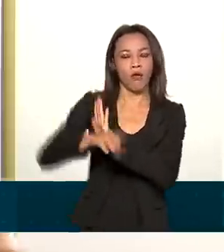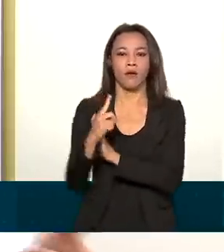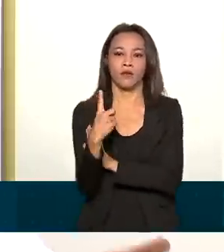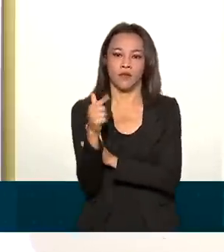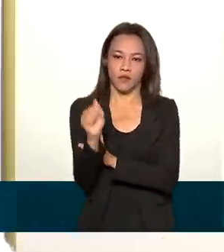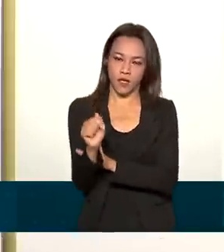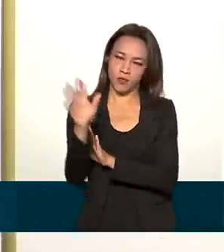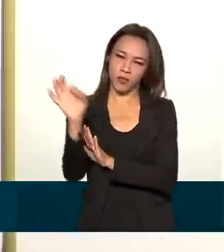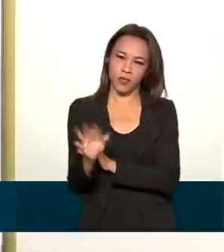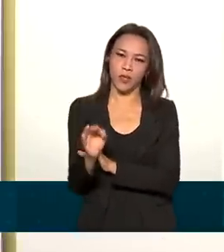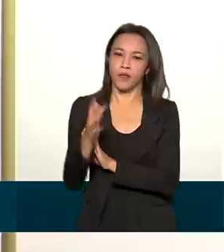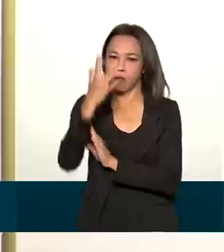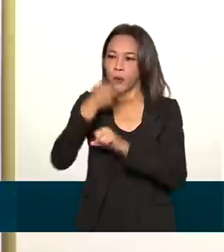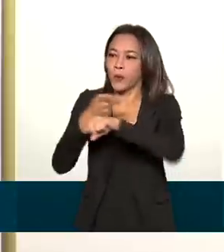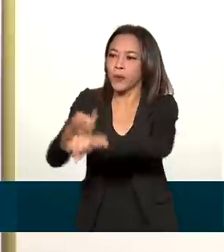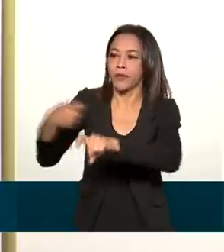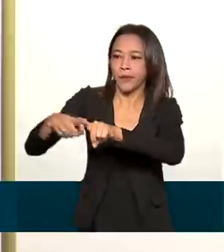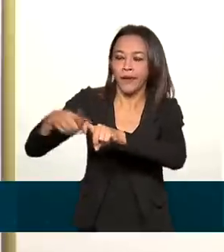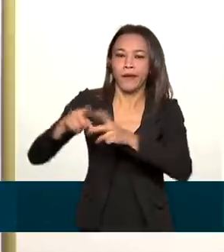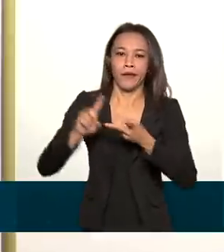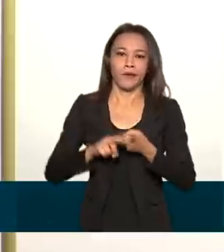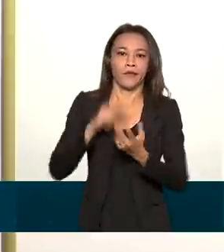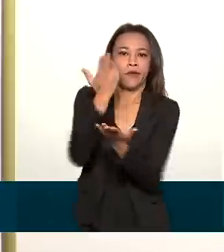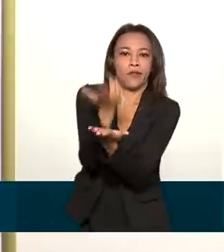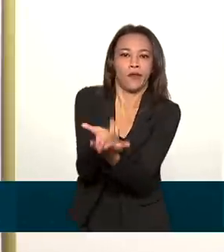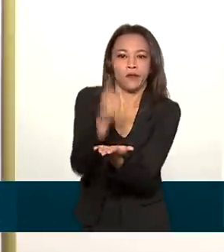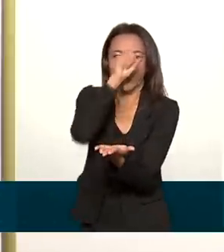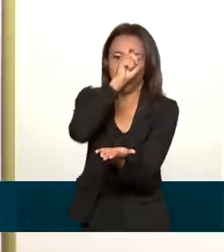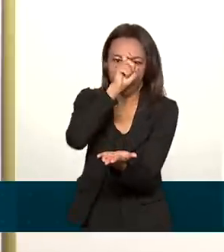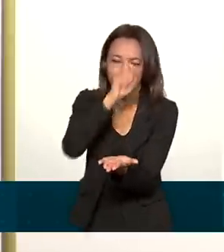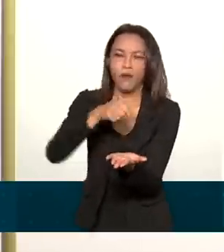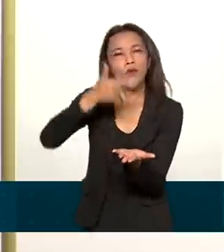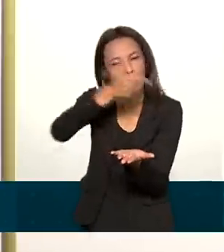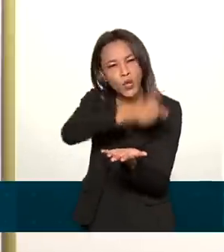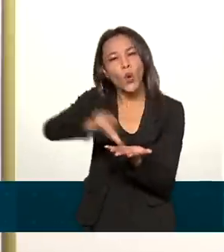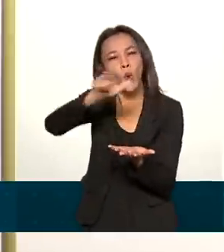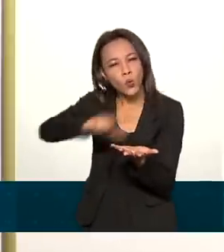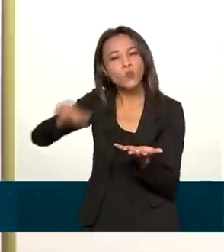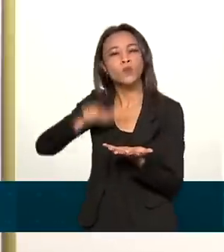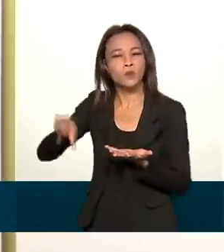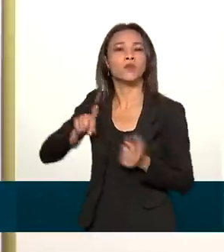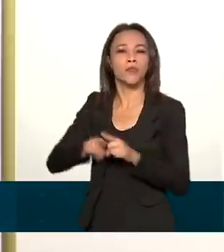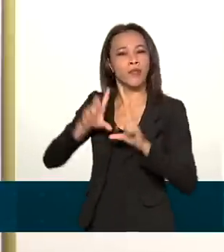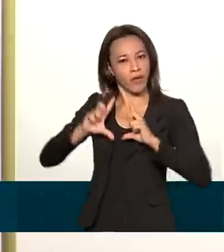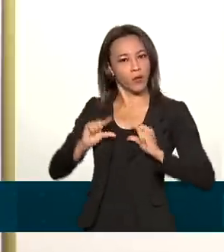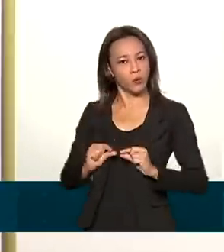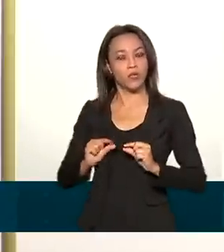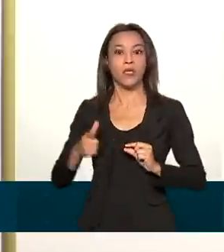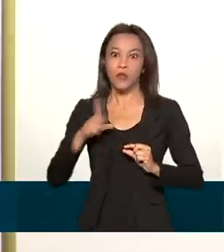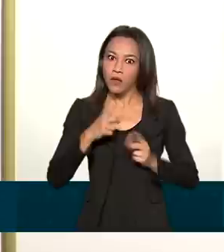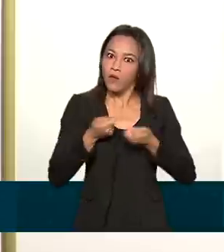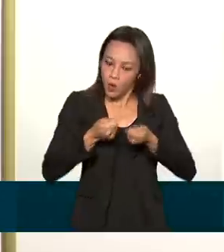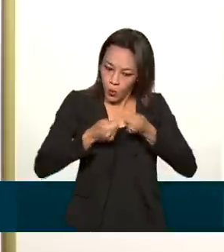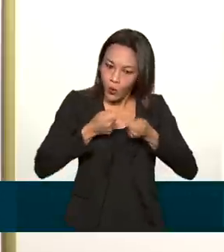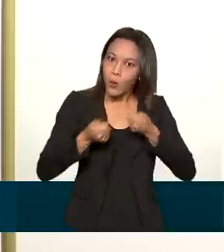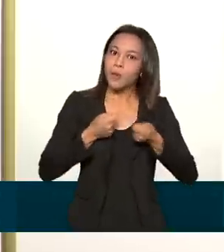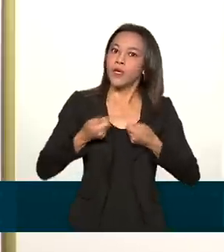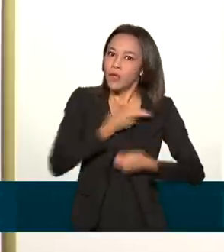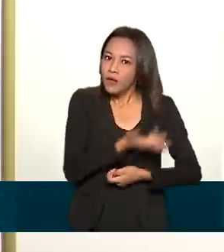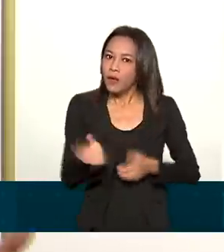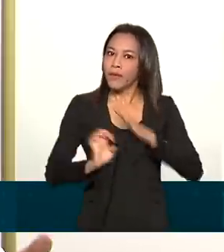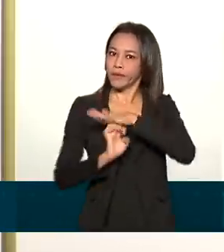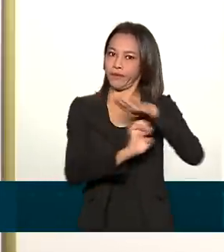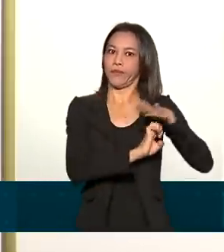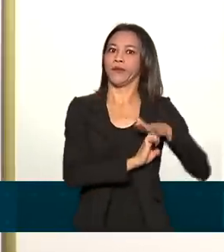nas consultas, exames, internações e outros procedimentos médicos, gerando economia para as operadoras.